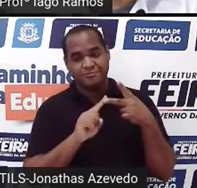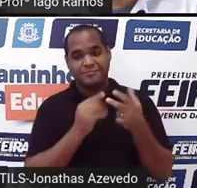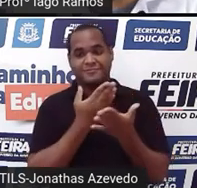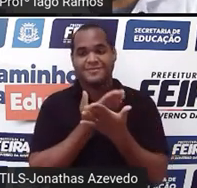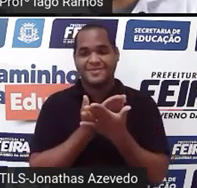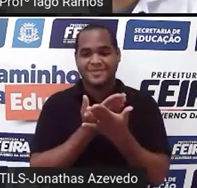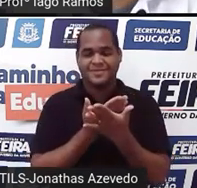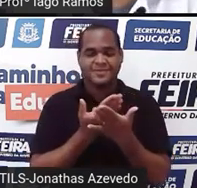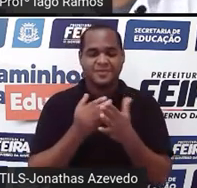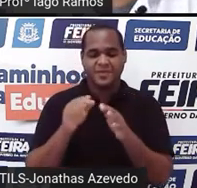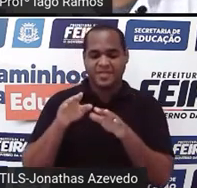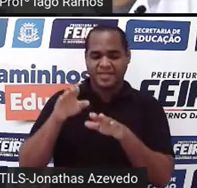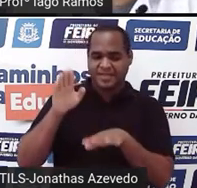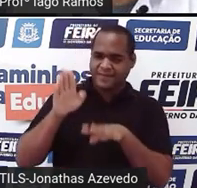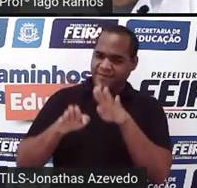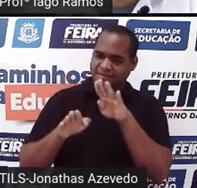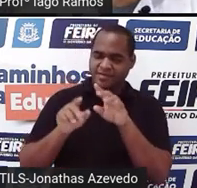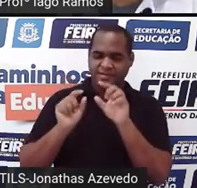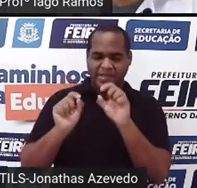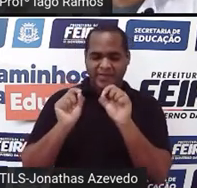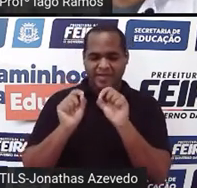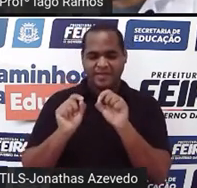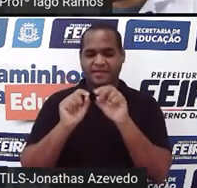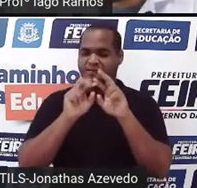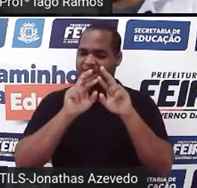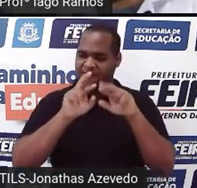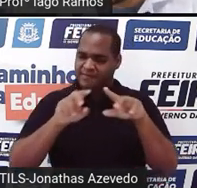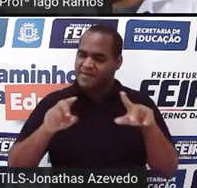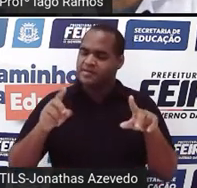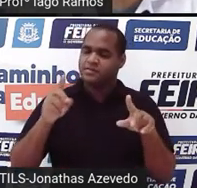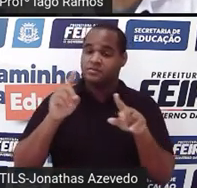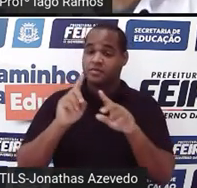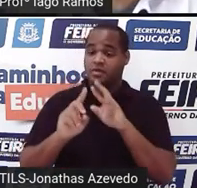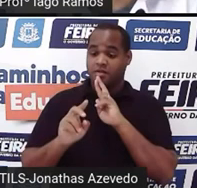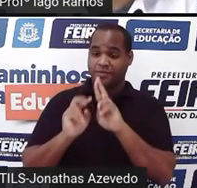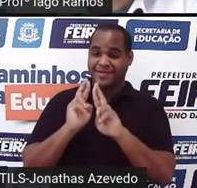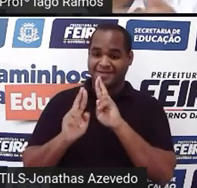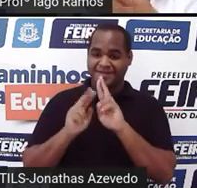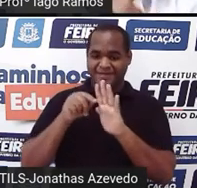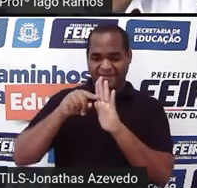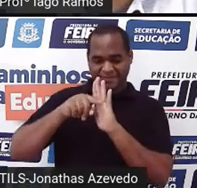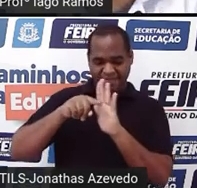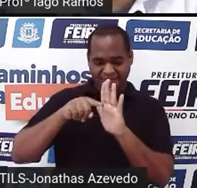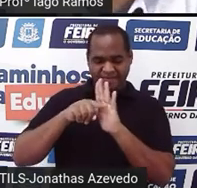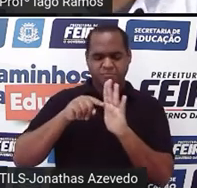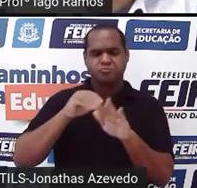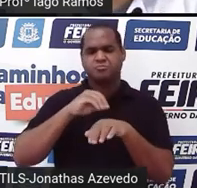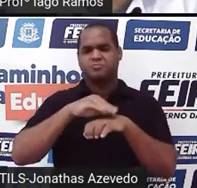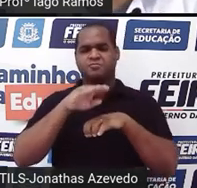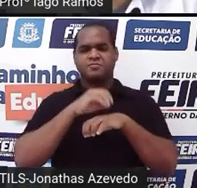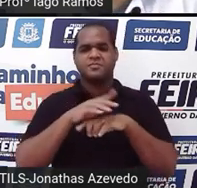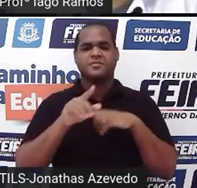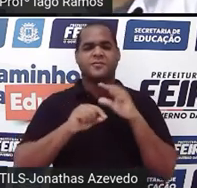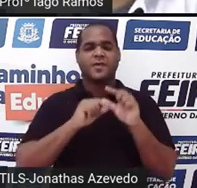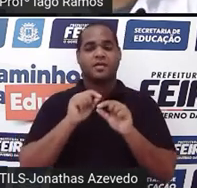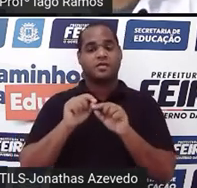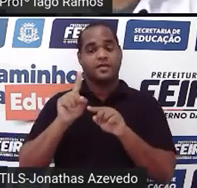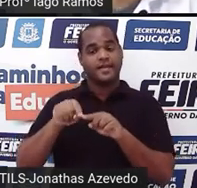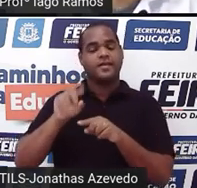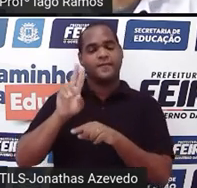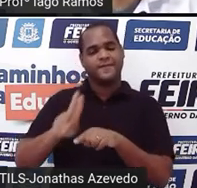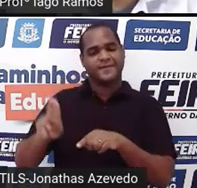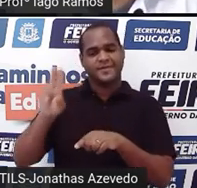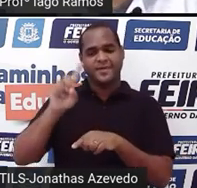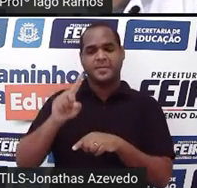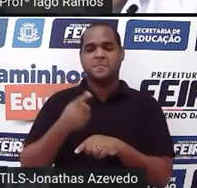as variáveis é o que os resultados da pesquisa está trazendo, naquele caso ali é sobre o uso para a chamada